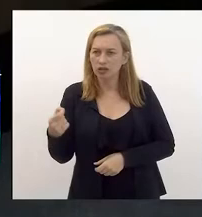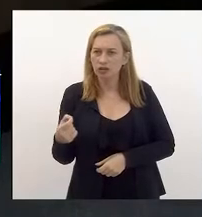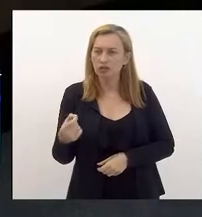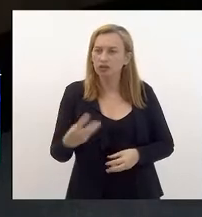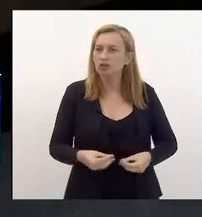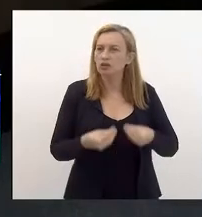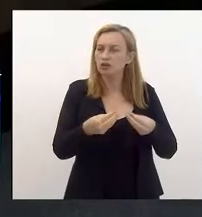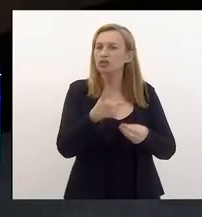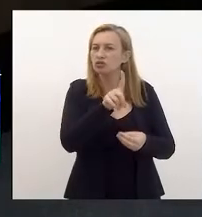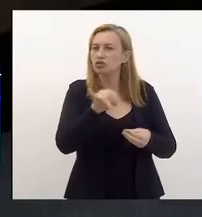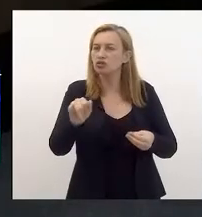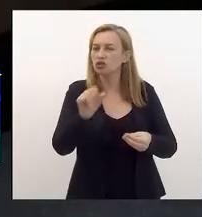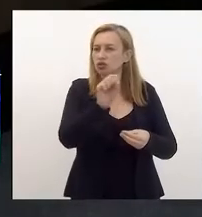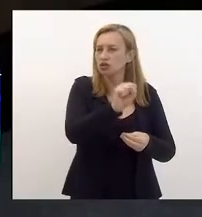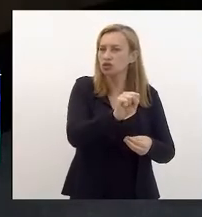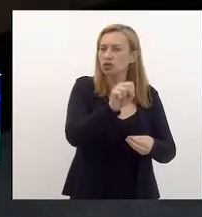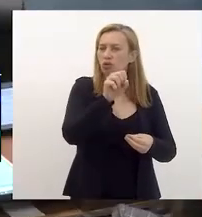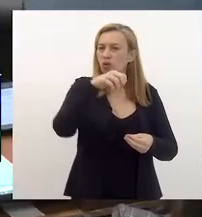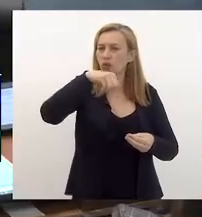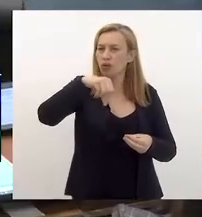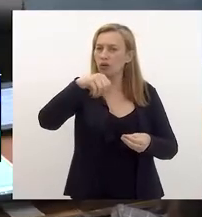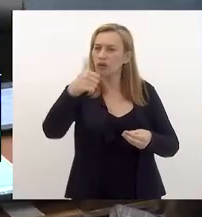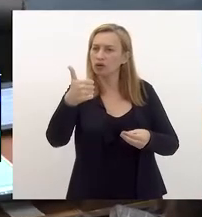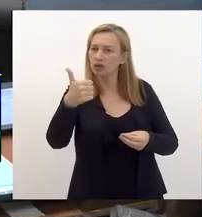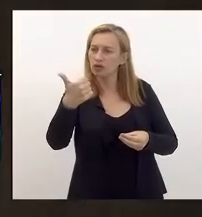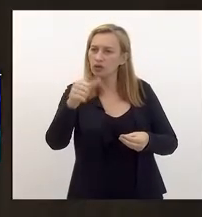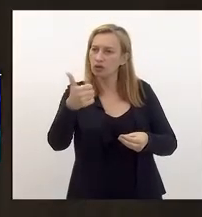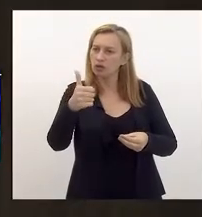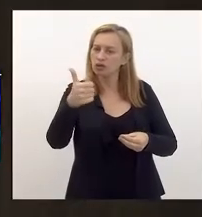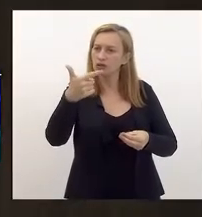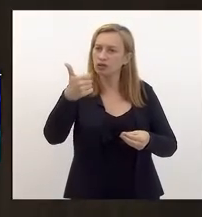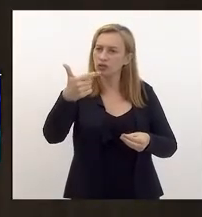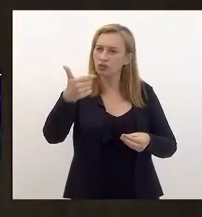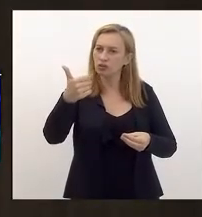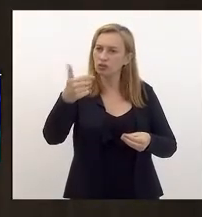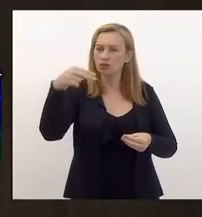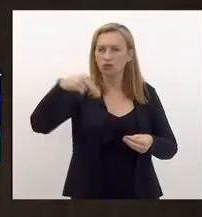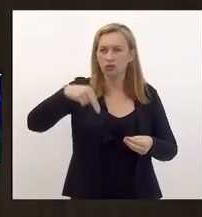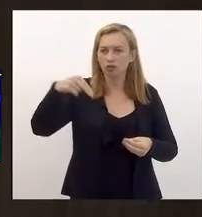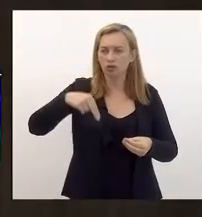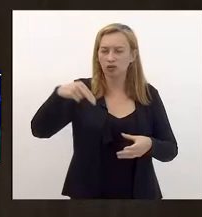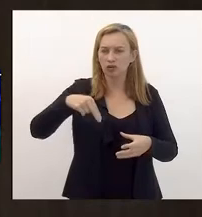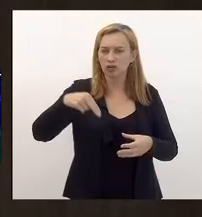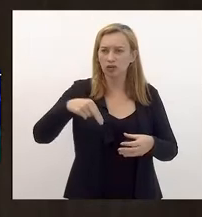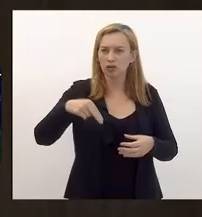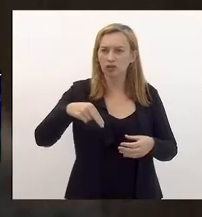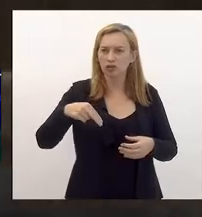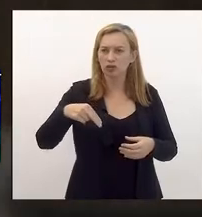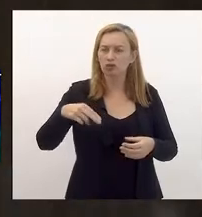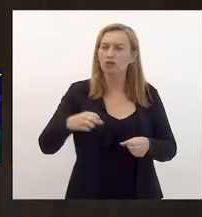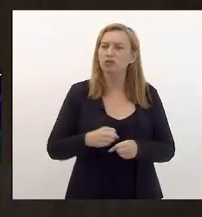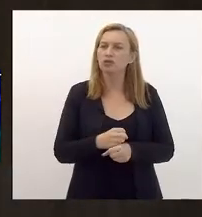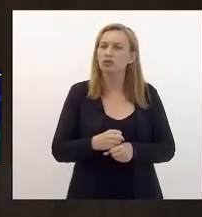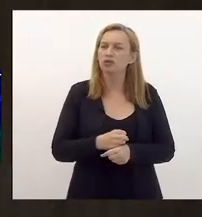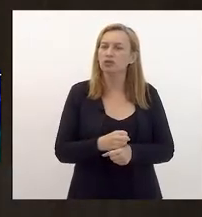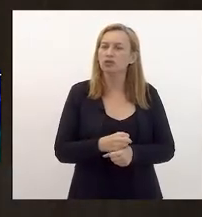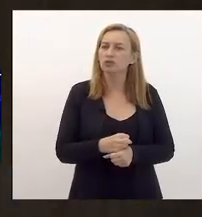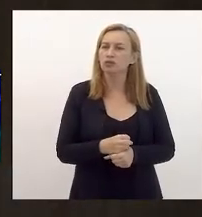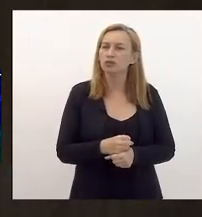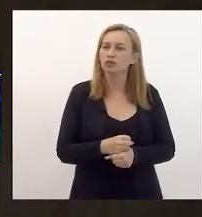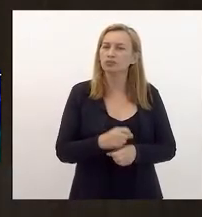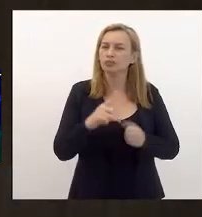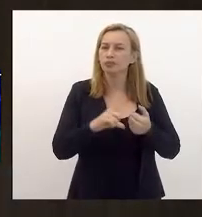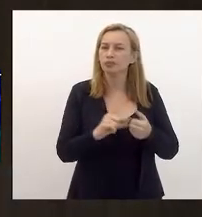entregues nos dias 8, 9, 10, 11 e 12 de novembro do decorrente ano, conforme